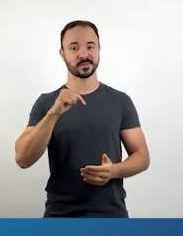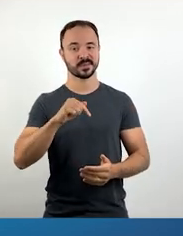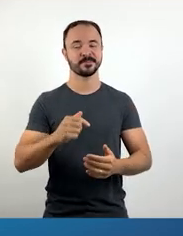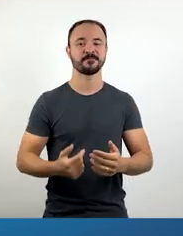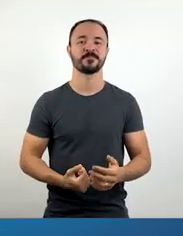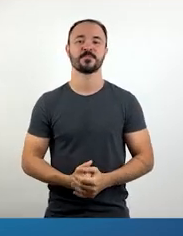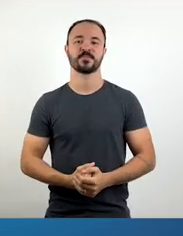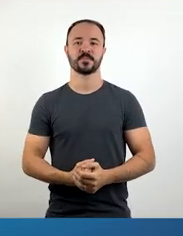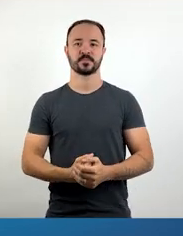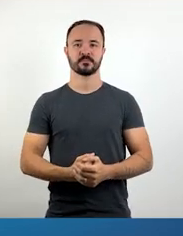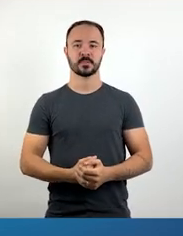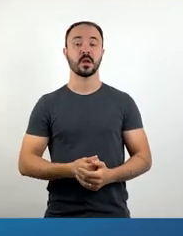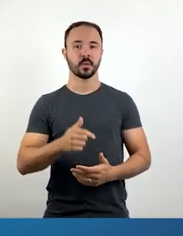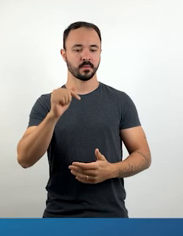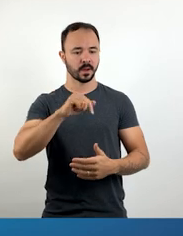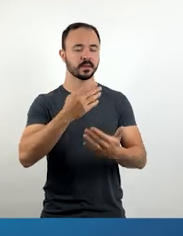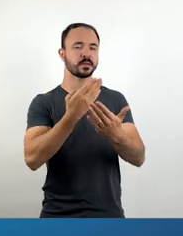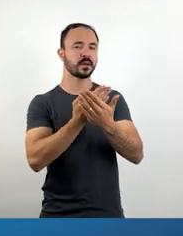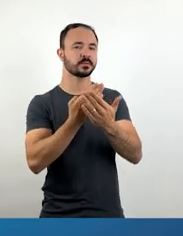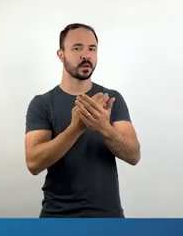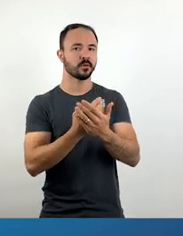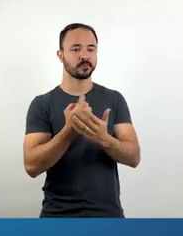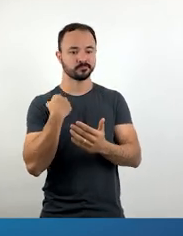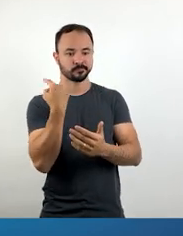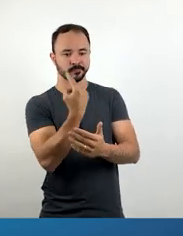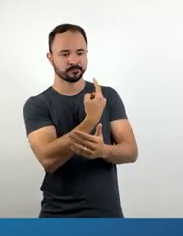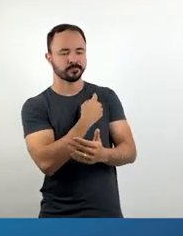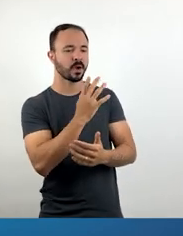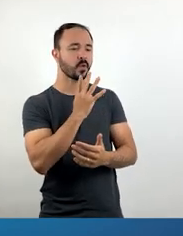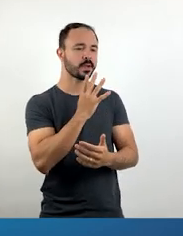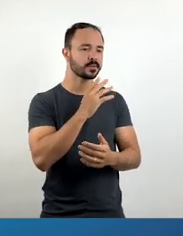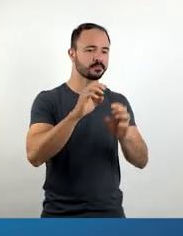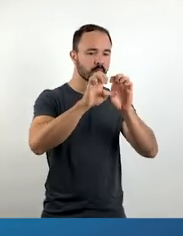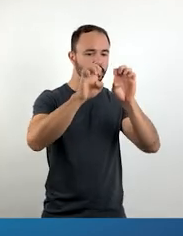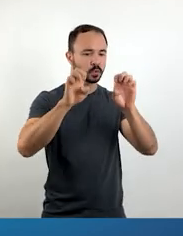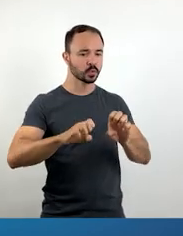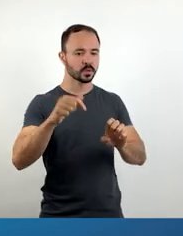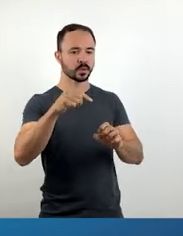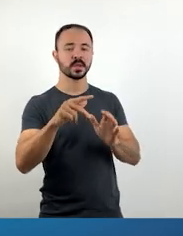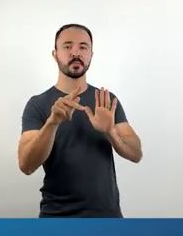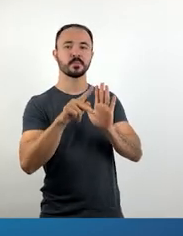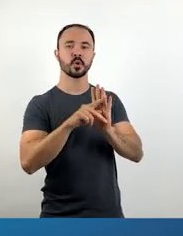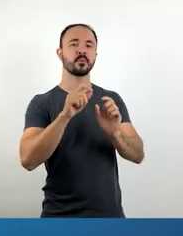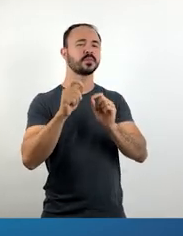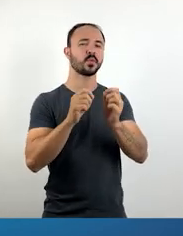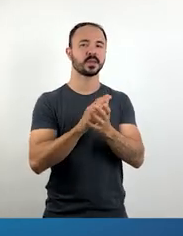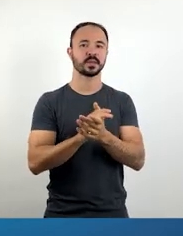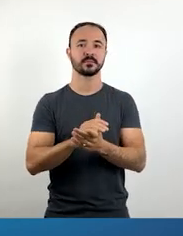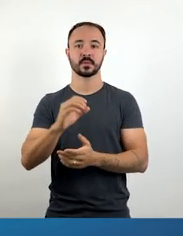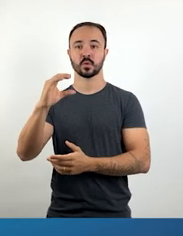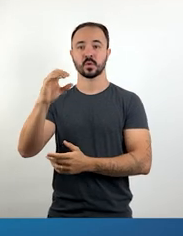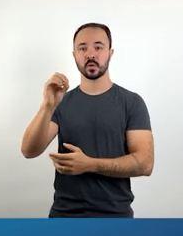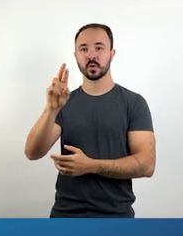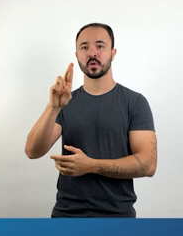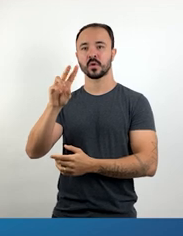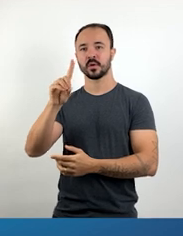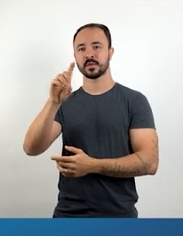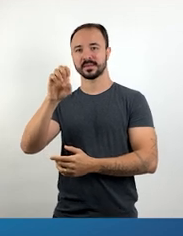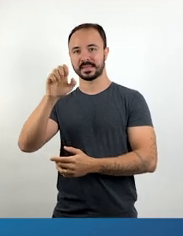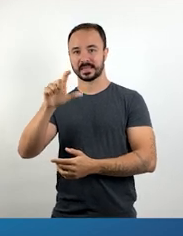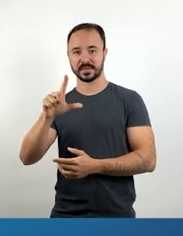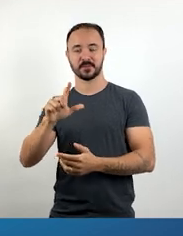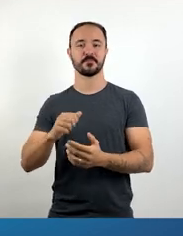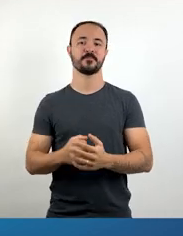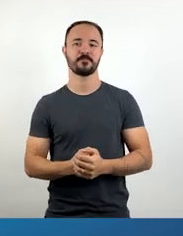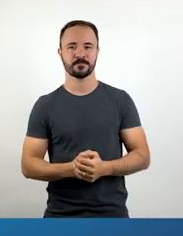Educaíte. Nesta aula, vamos conhecer a estrutura e os elementos que compõem a literatura de Cordel. A